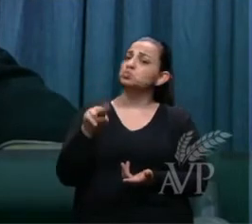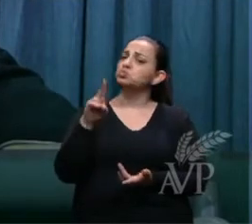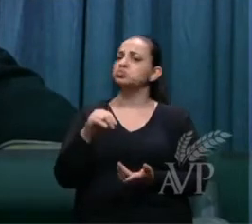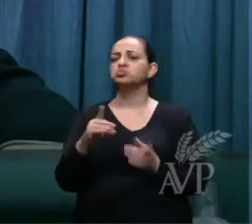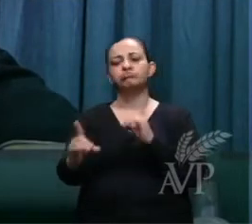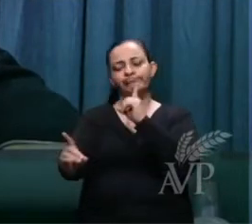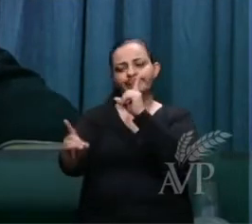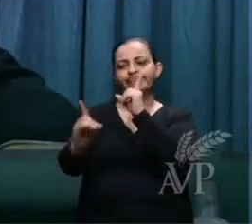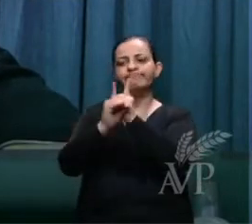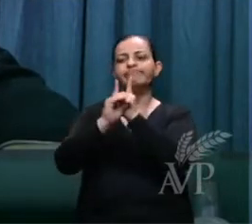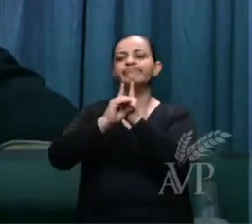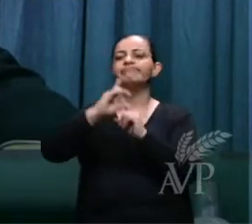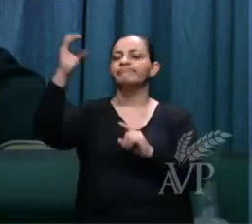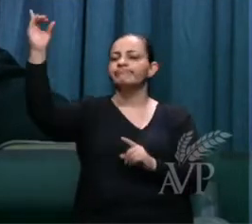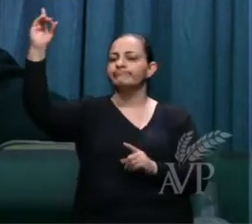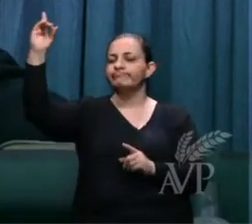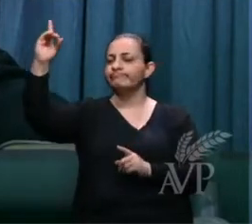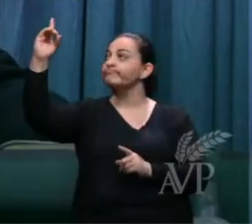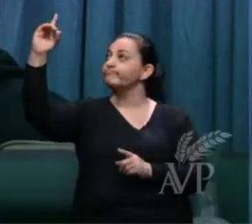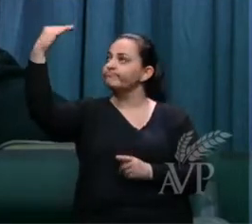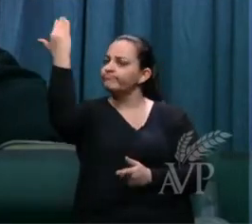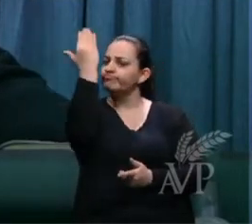para prestar contas.